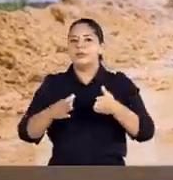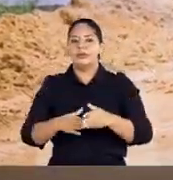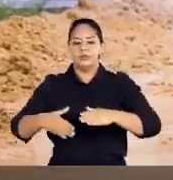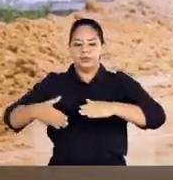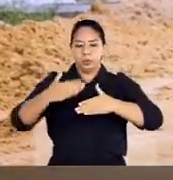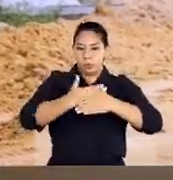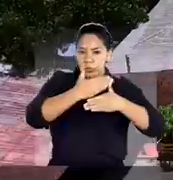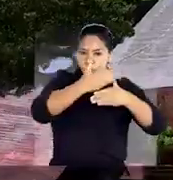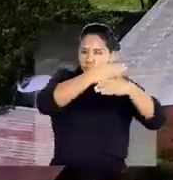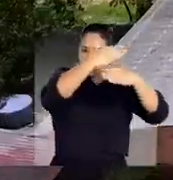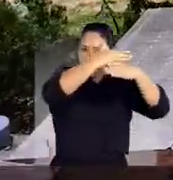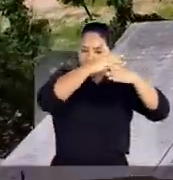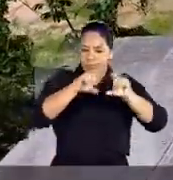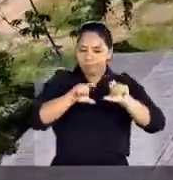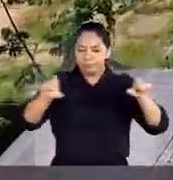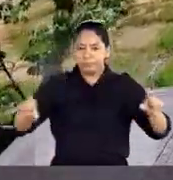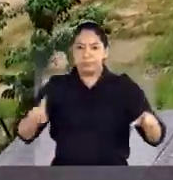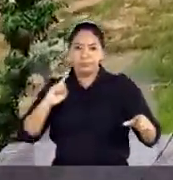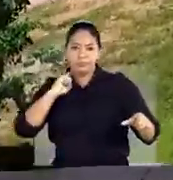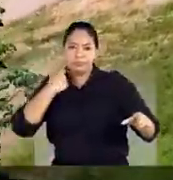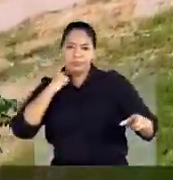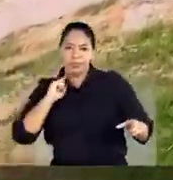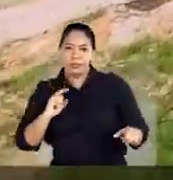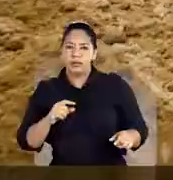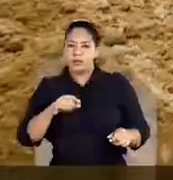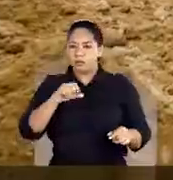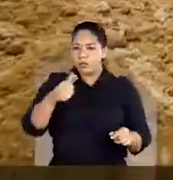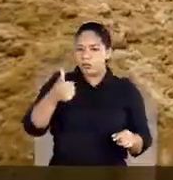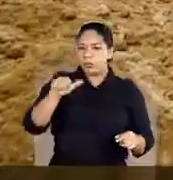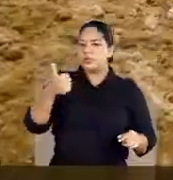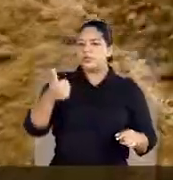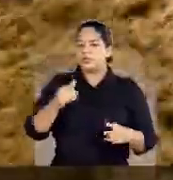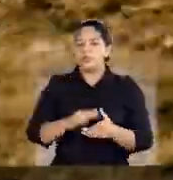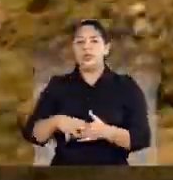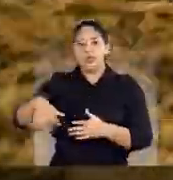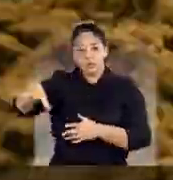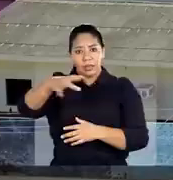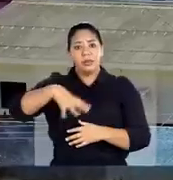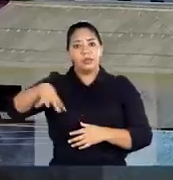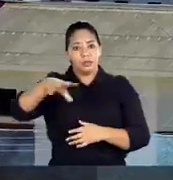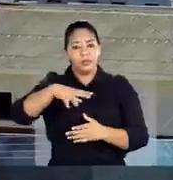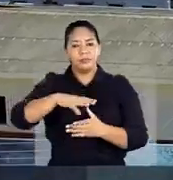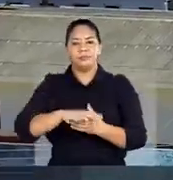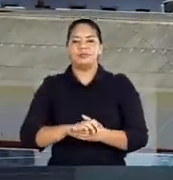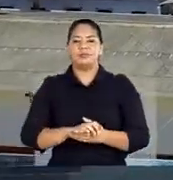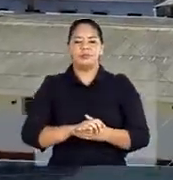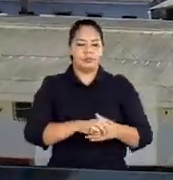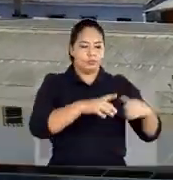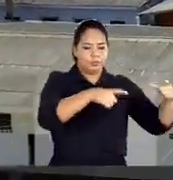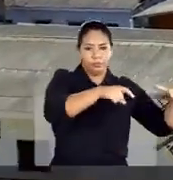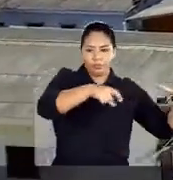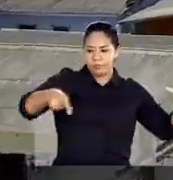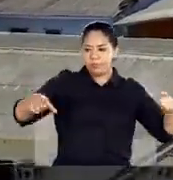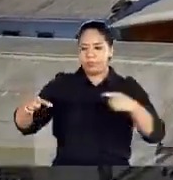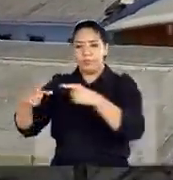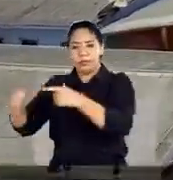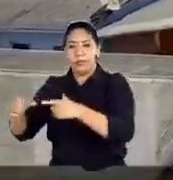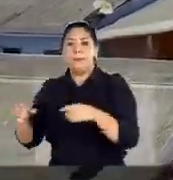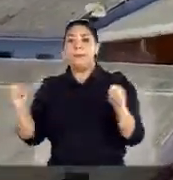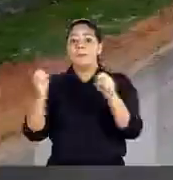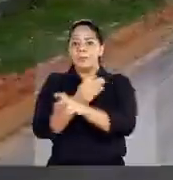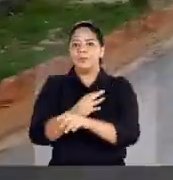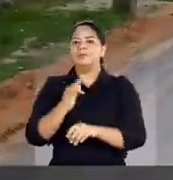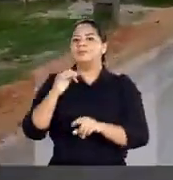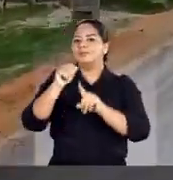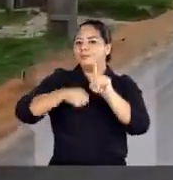asfaltando e fazendo drenagem Em mais 11 vias adjacentes na região A coletora Norte-Sul estará pronta no mês que